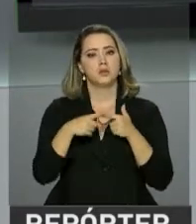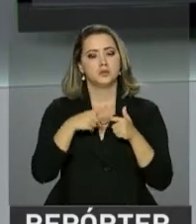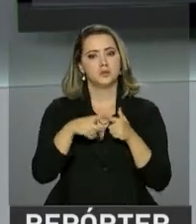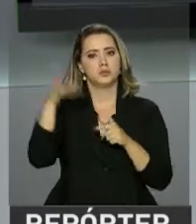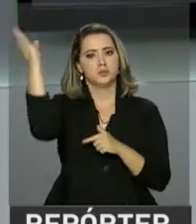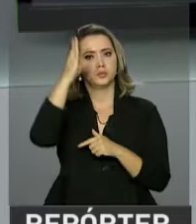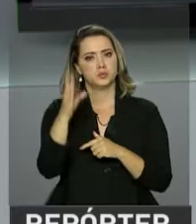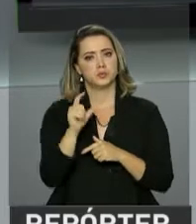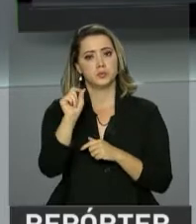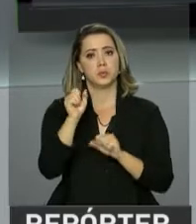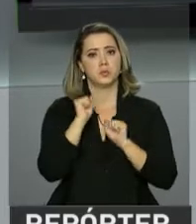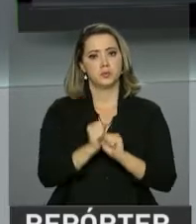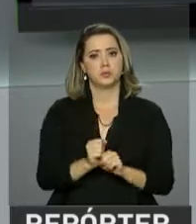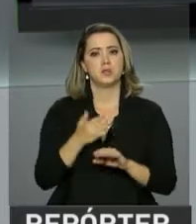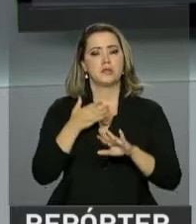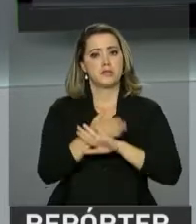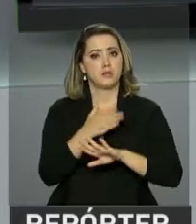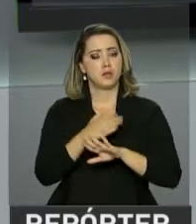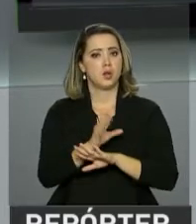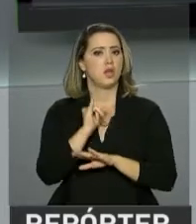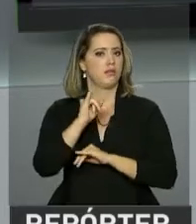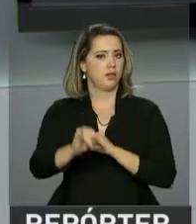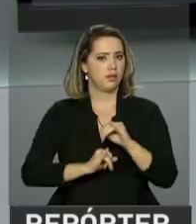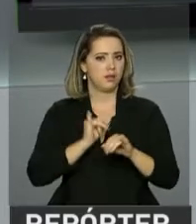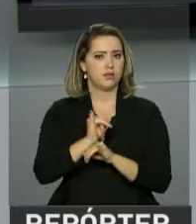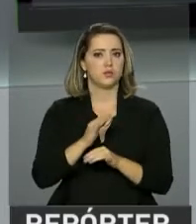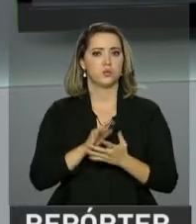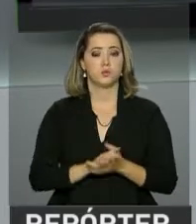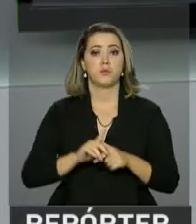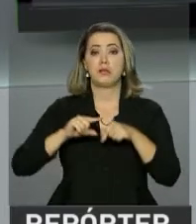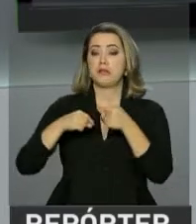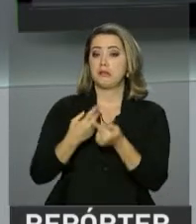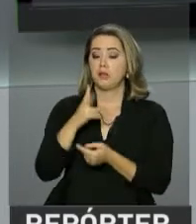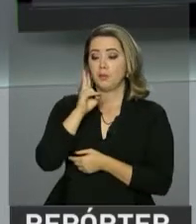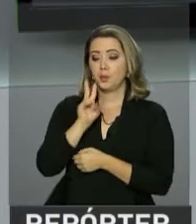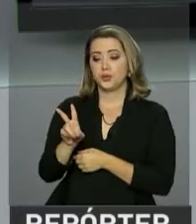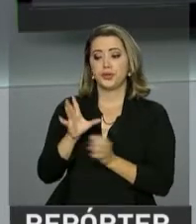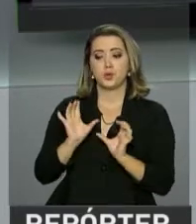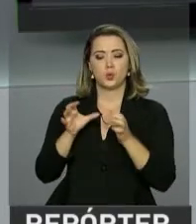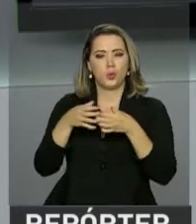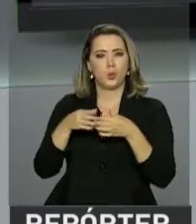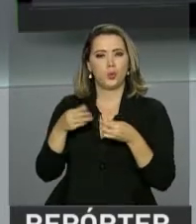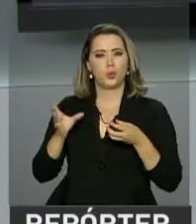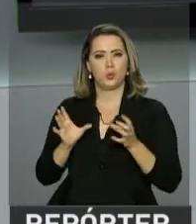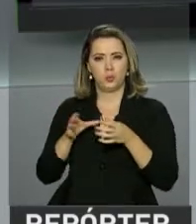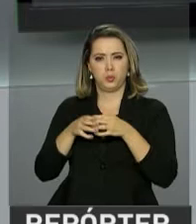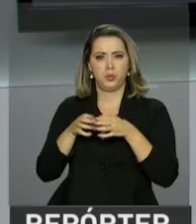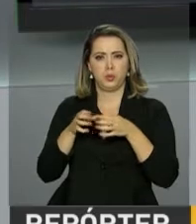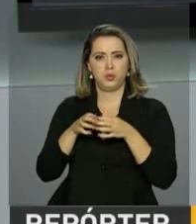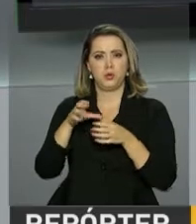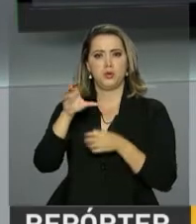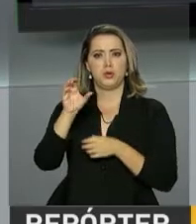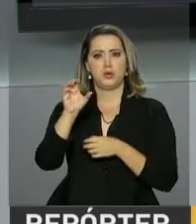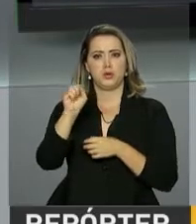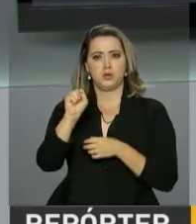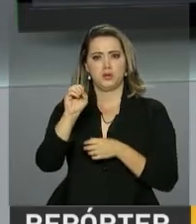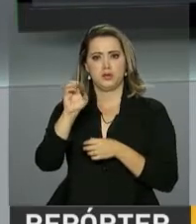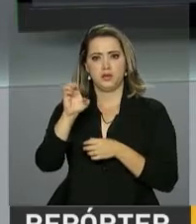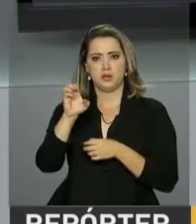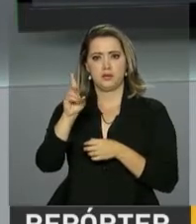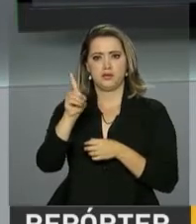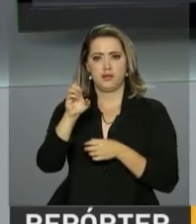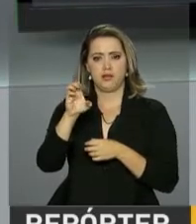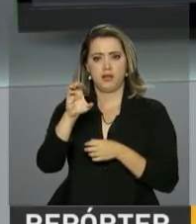desastres no Brasil e pode ser acessado pela internet. Após análise técnica por equipes da SEDEC, o Ministério da